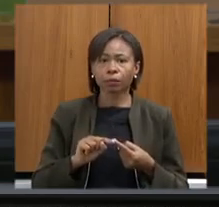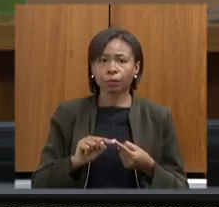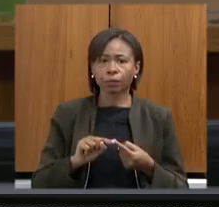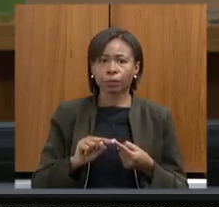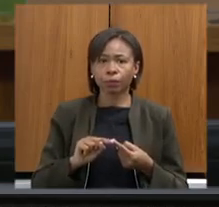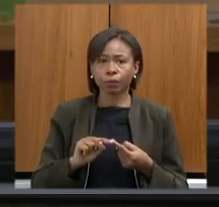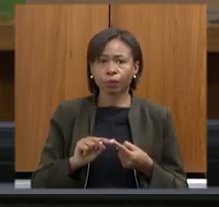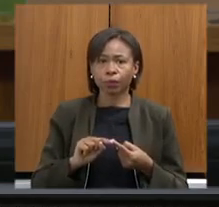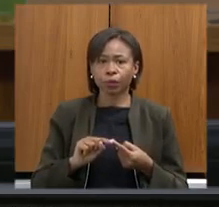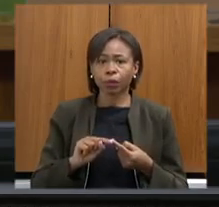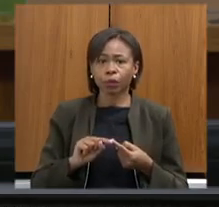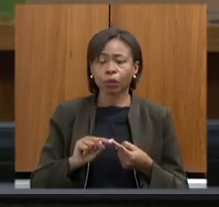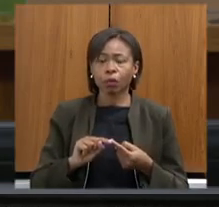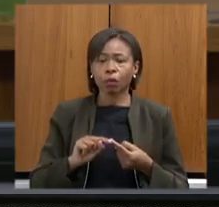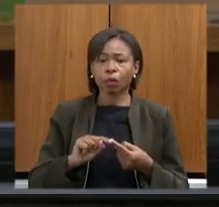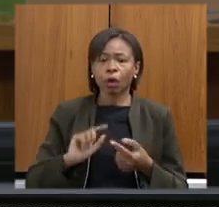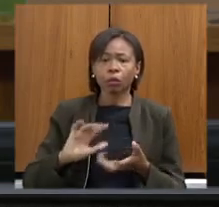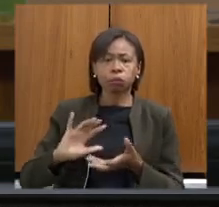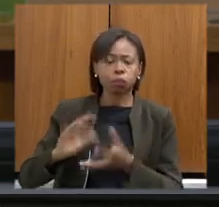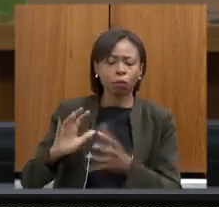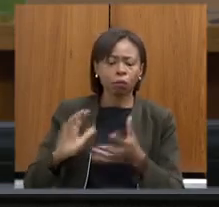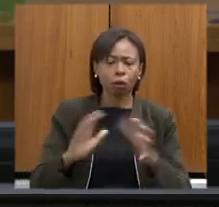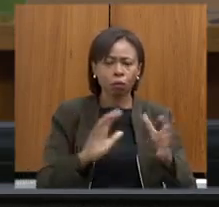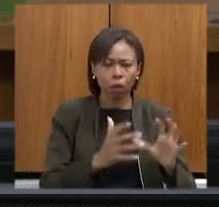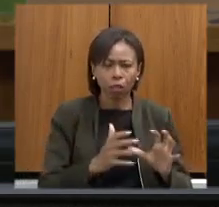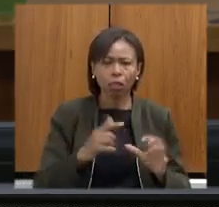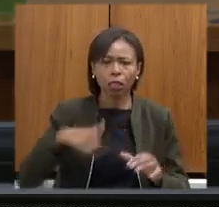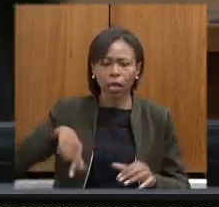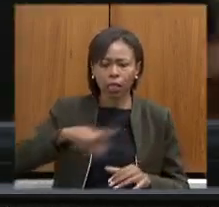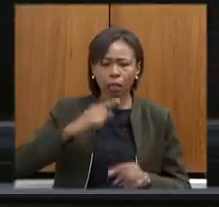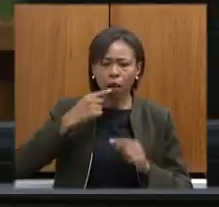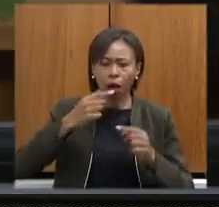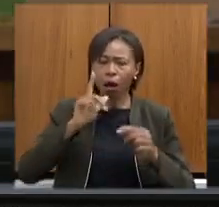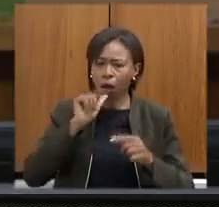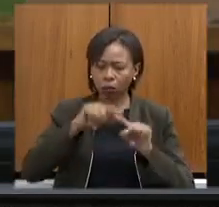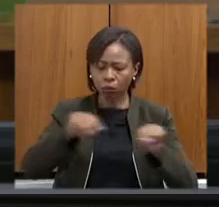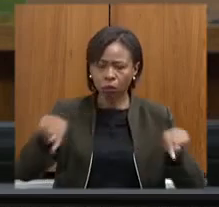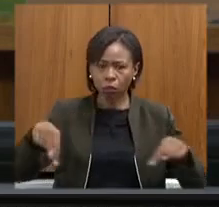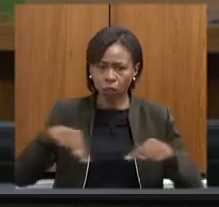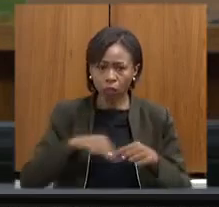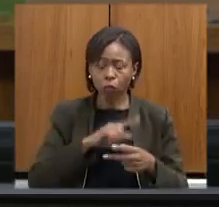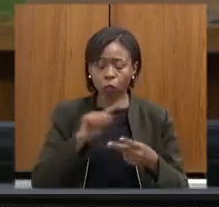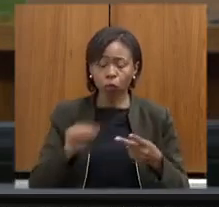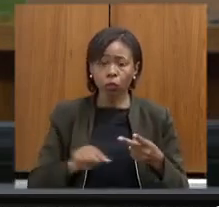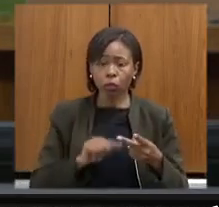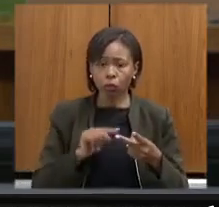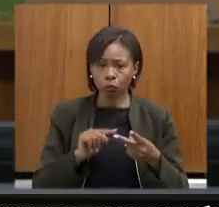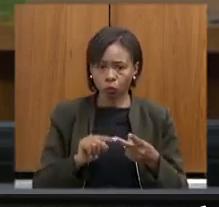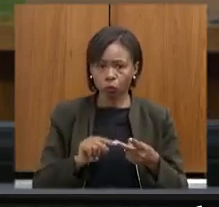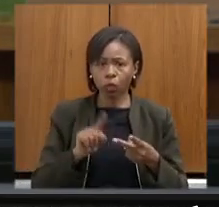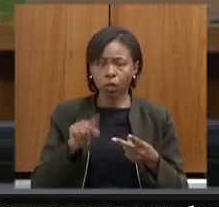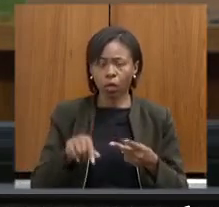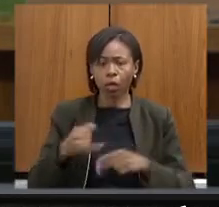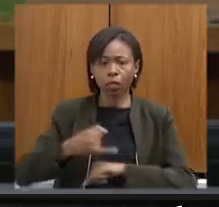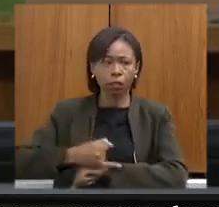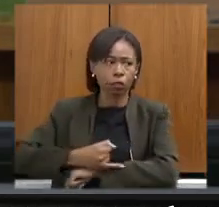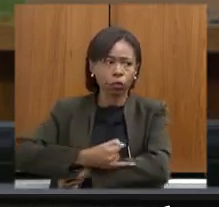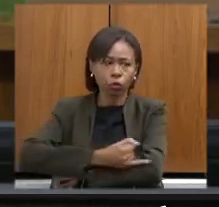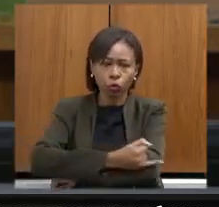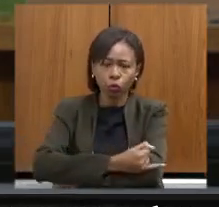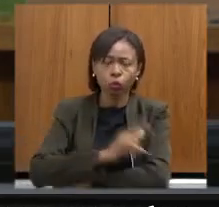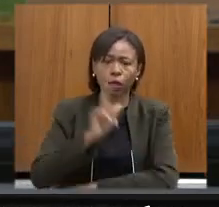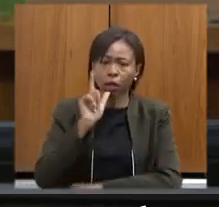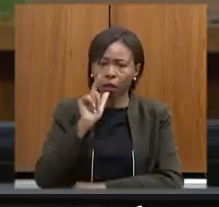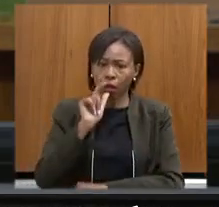verde da revitalização dessas bacias hidrográficas o segundo pilar se dá a infraestrutura hídrica